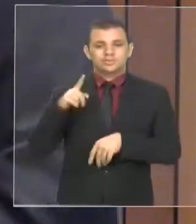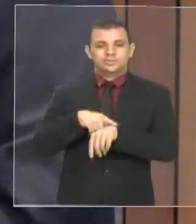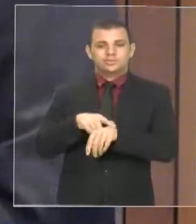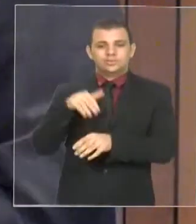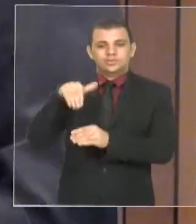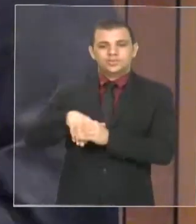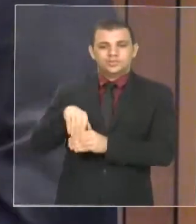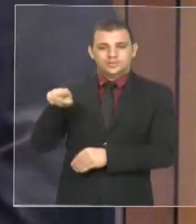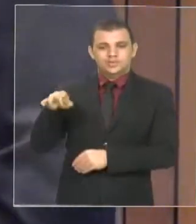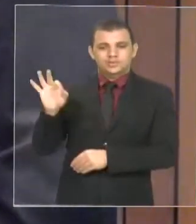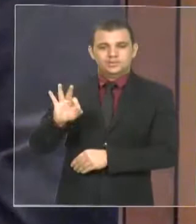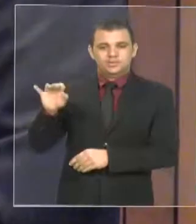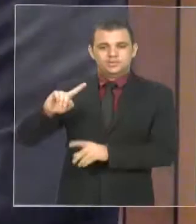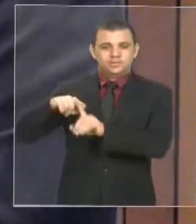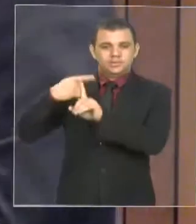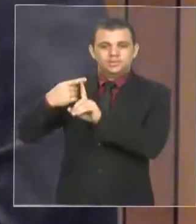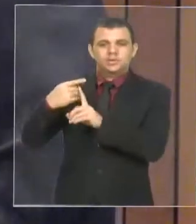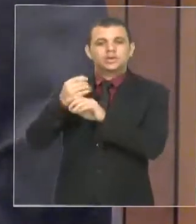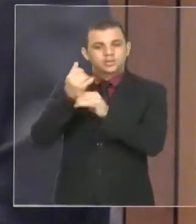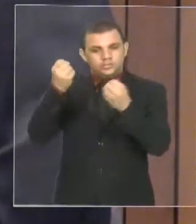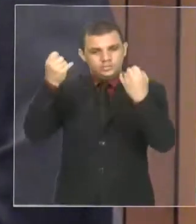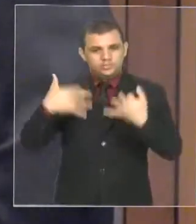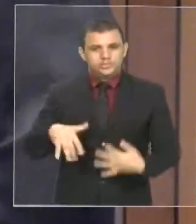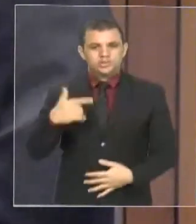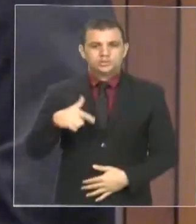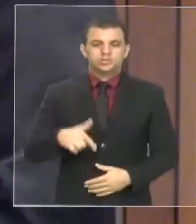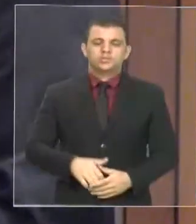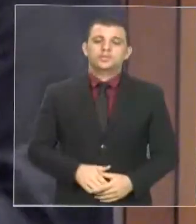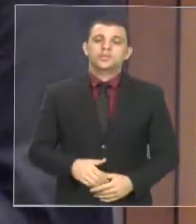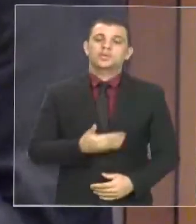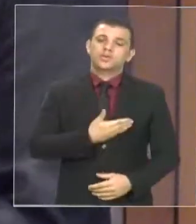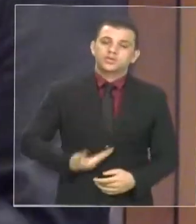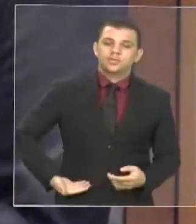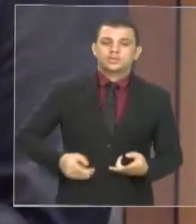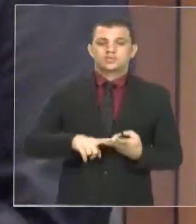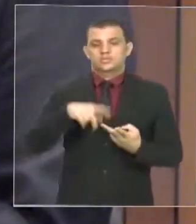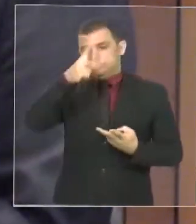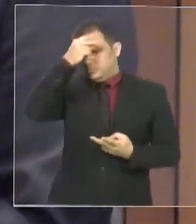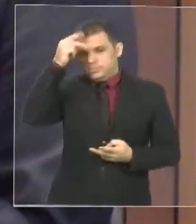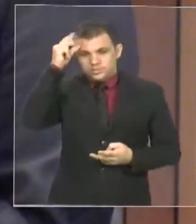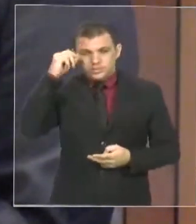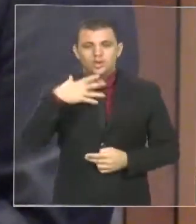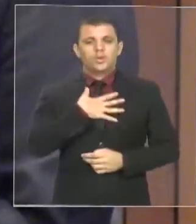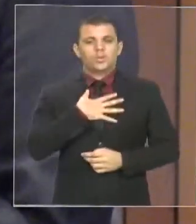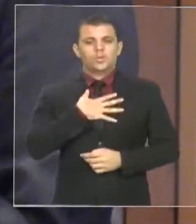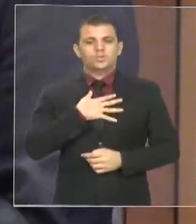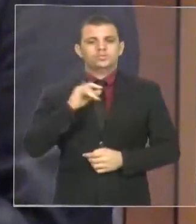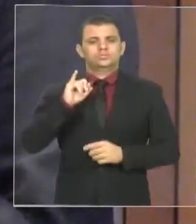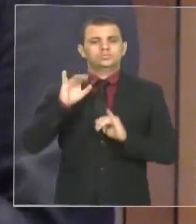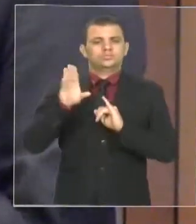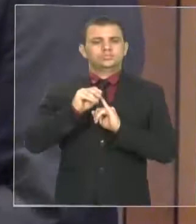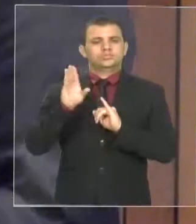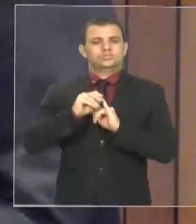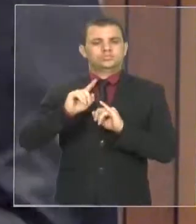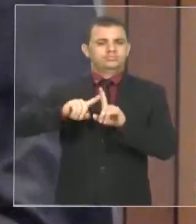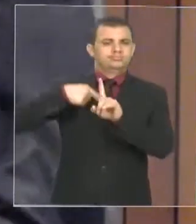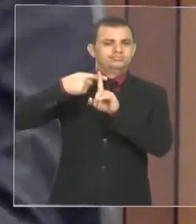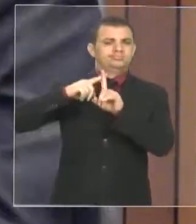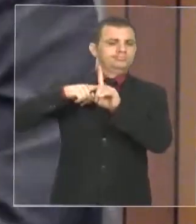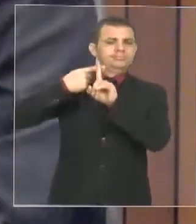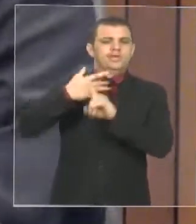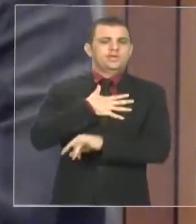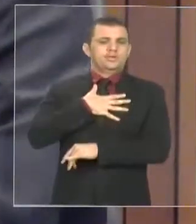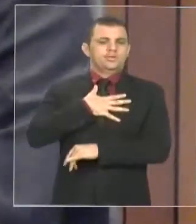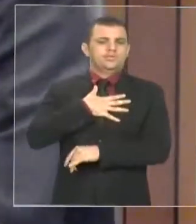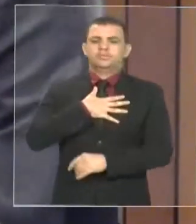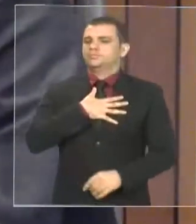Nenhum governador, nenhum prefeito, tem prazer em aumentar impostos. E eu também não tenho